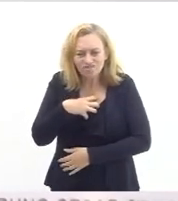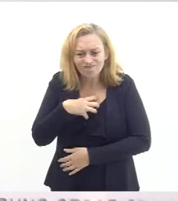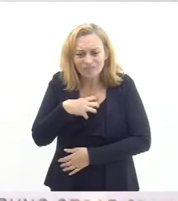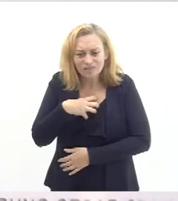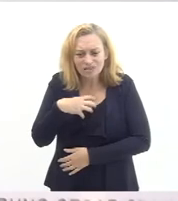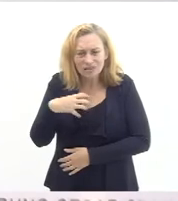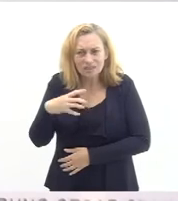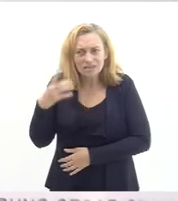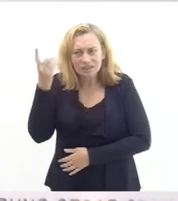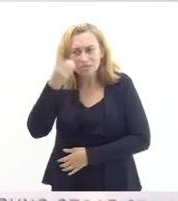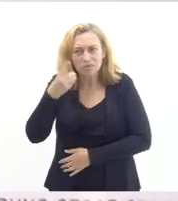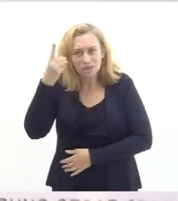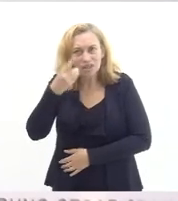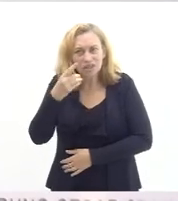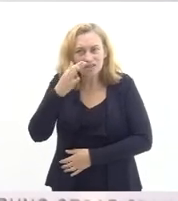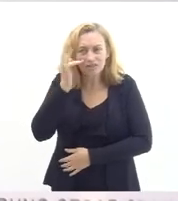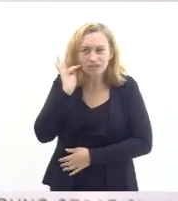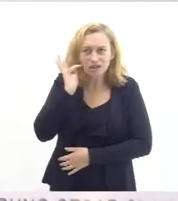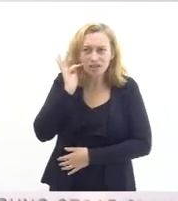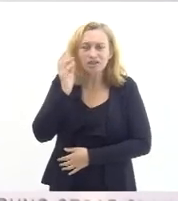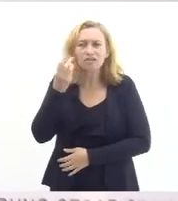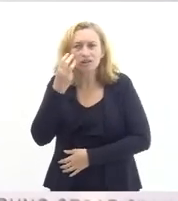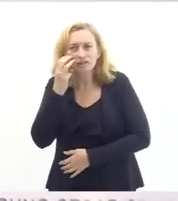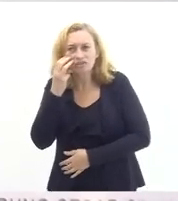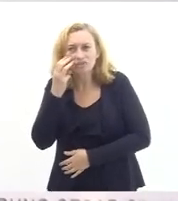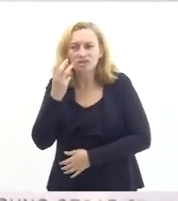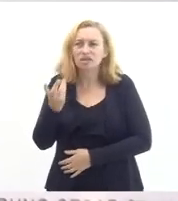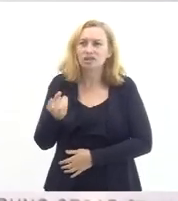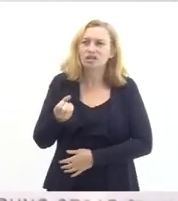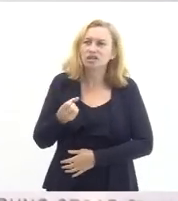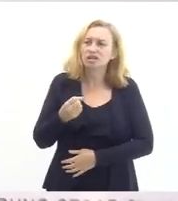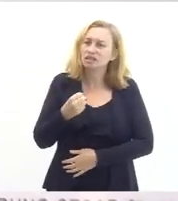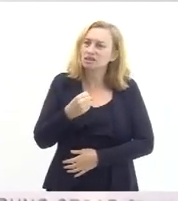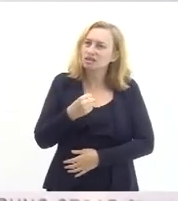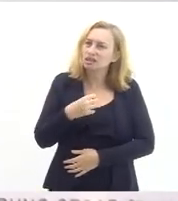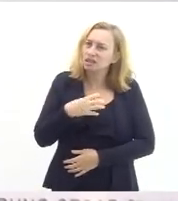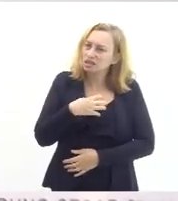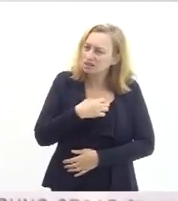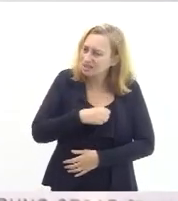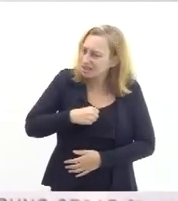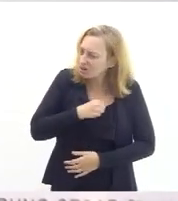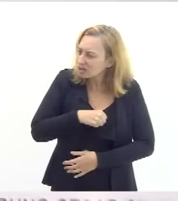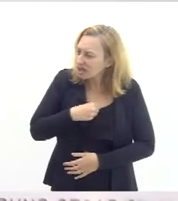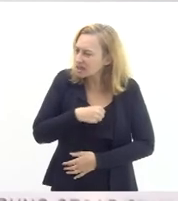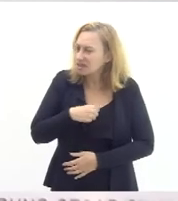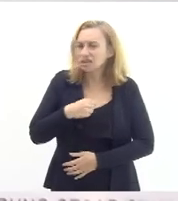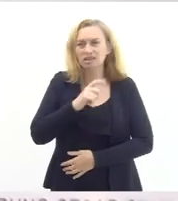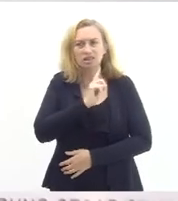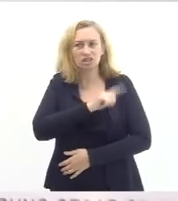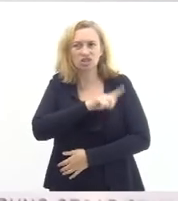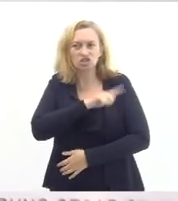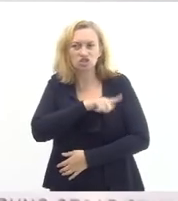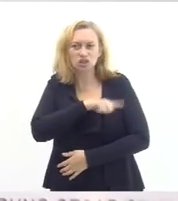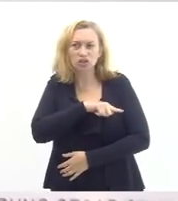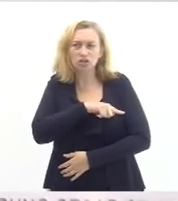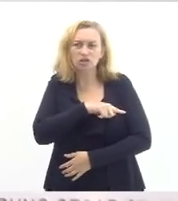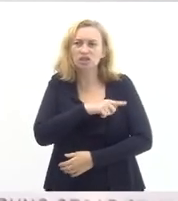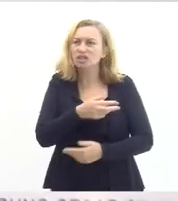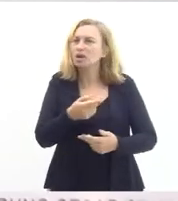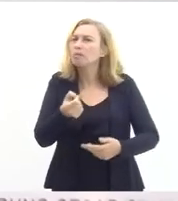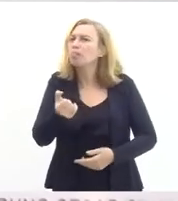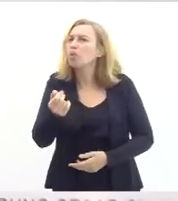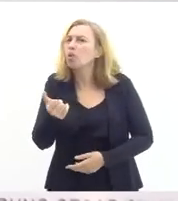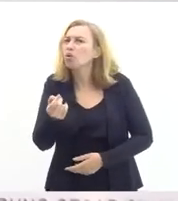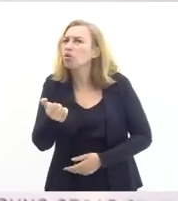Valdeck concluindo de pessoas que são gestoras que respondam pela gestão tem muito pouco